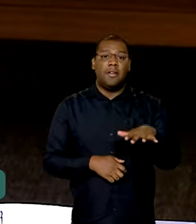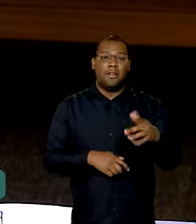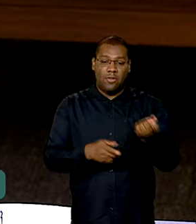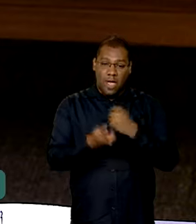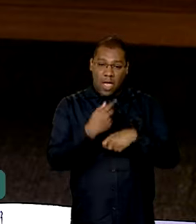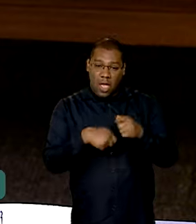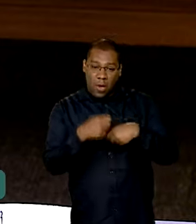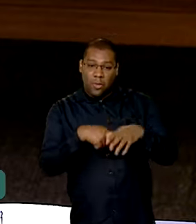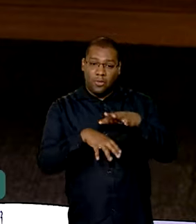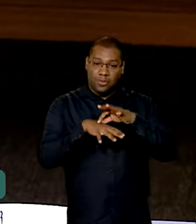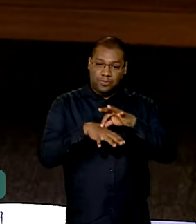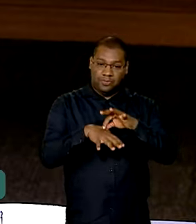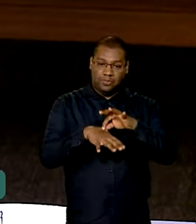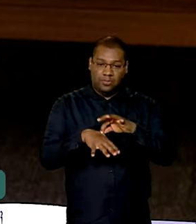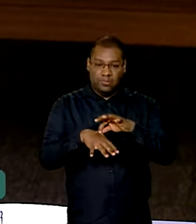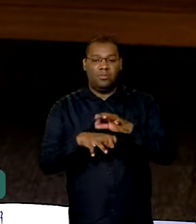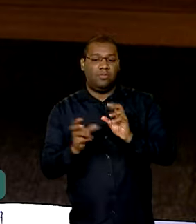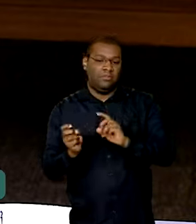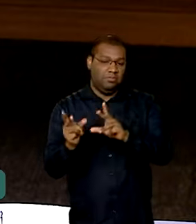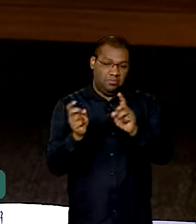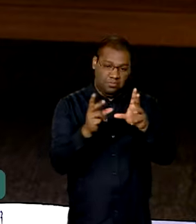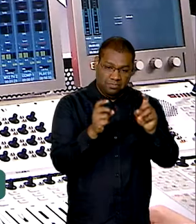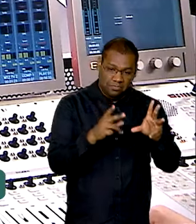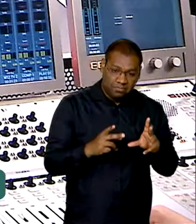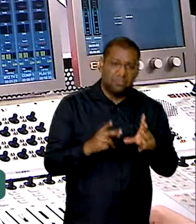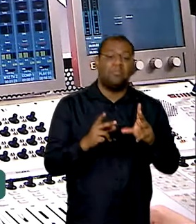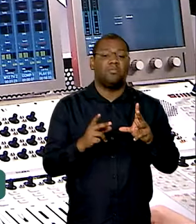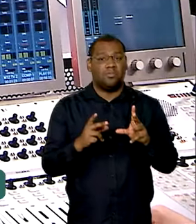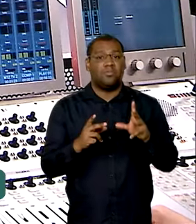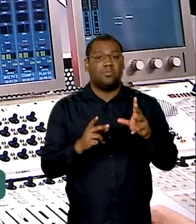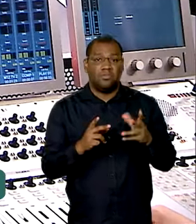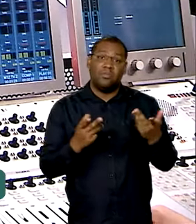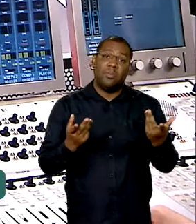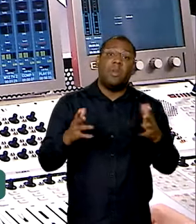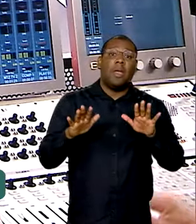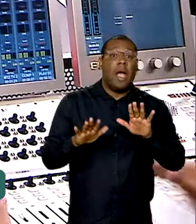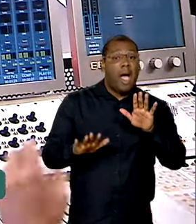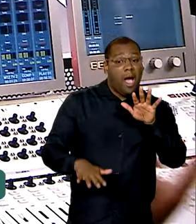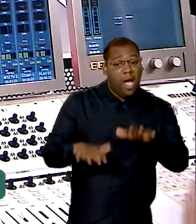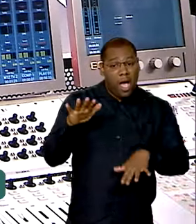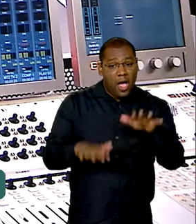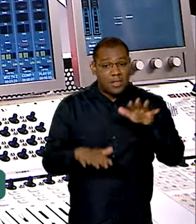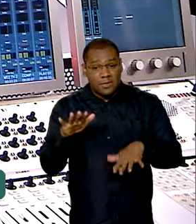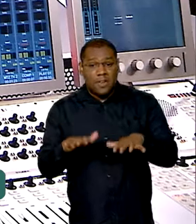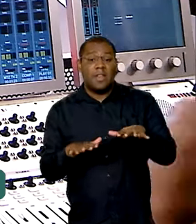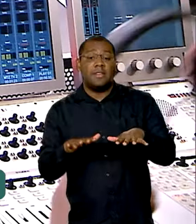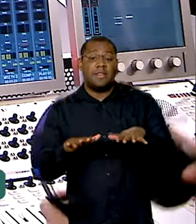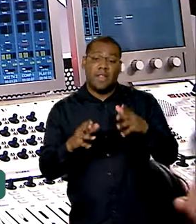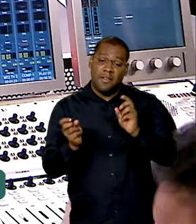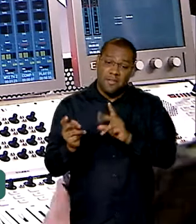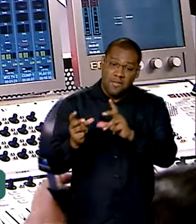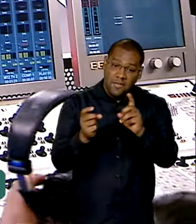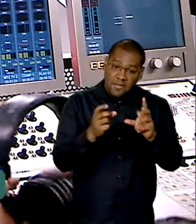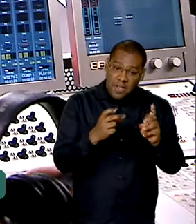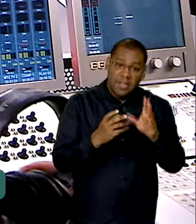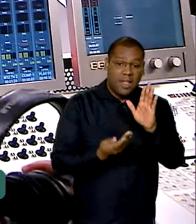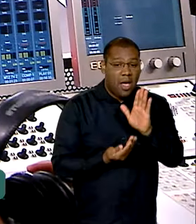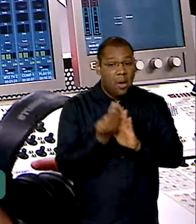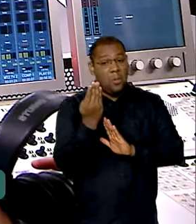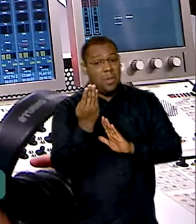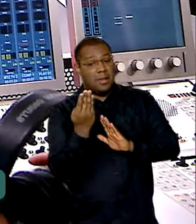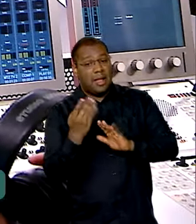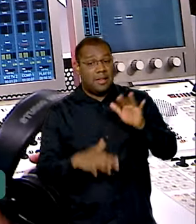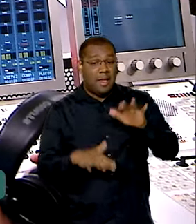produção de exportação, a gente também tem que levar em conta que às vezes a gente vende mais e gente vende menos. Mas isso é próprio da